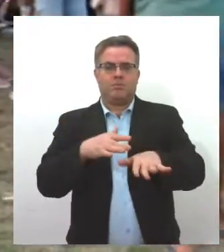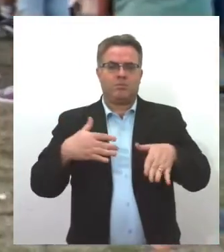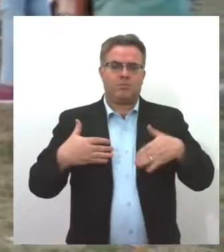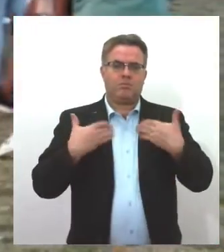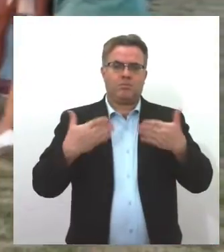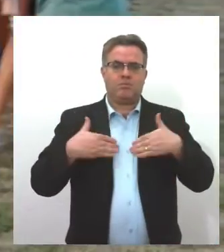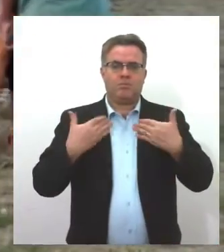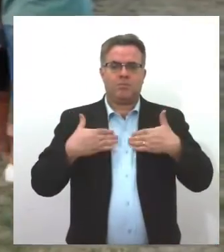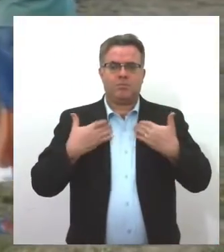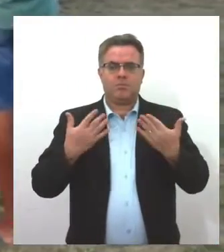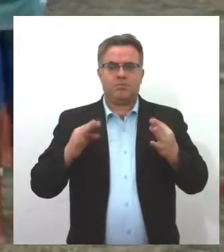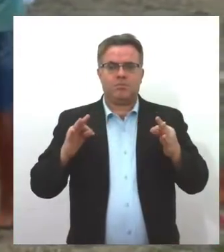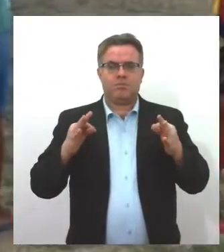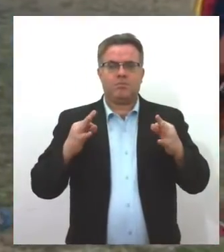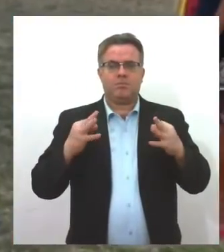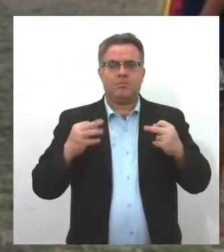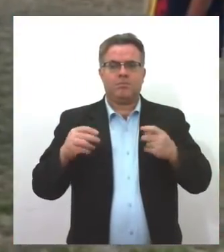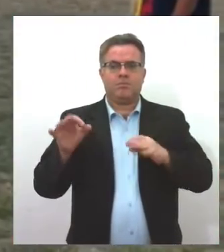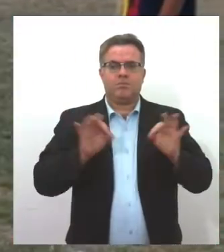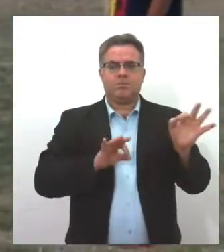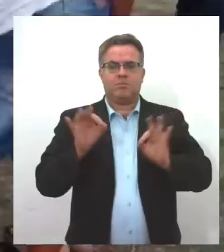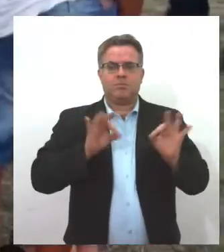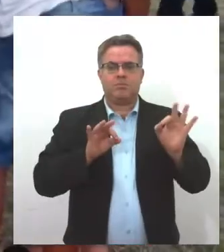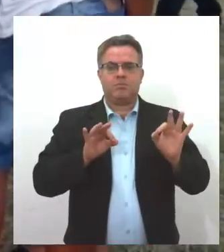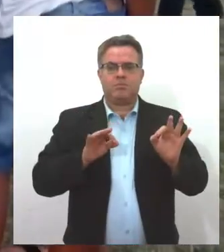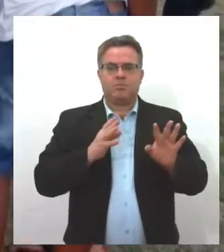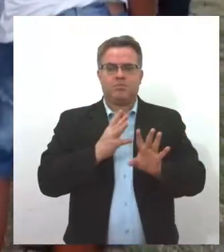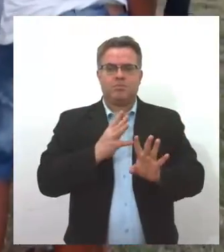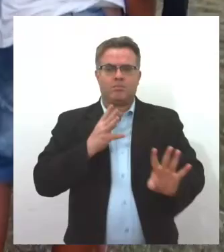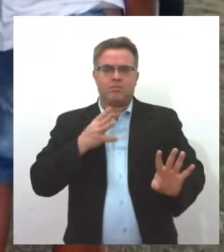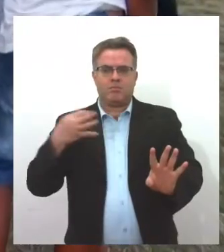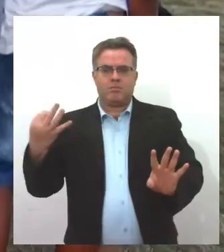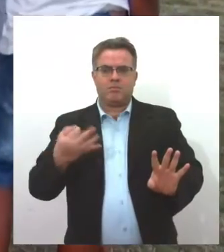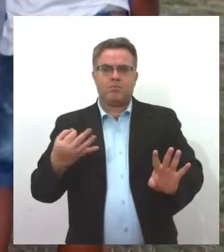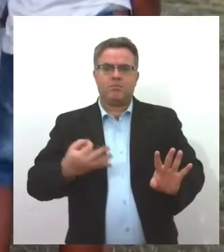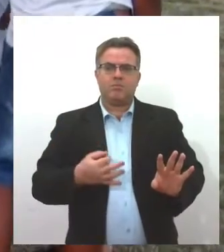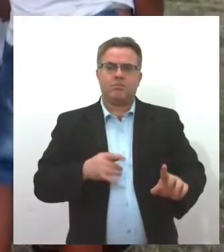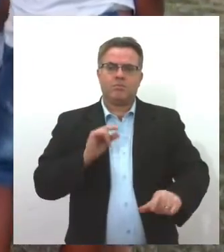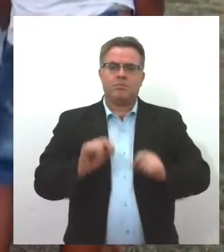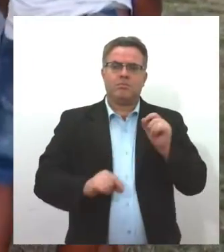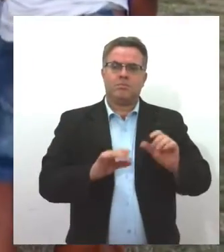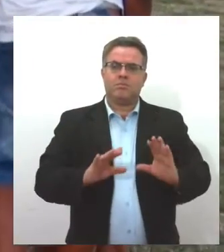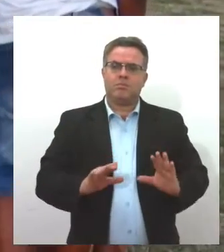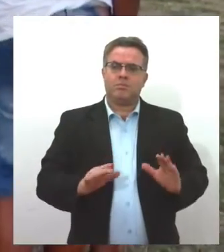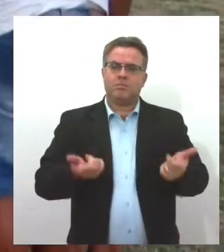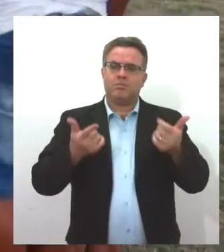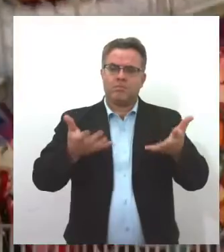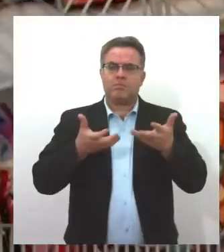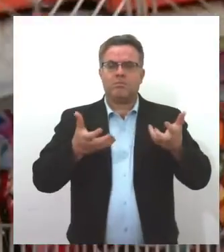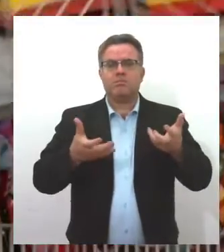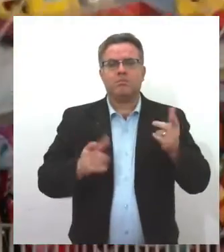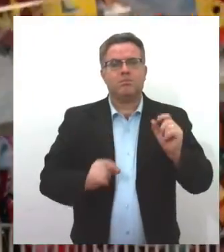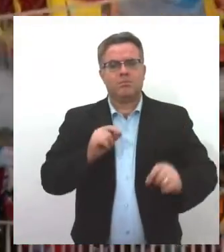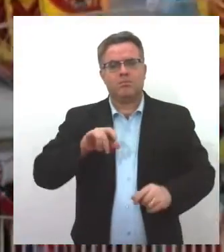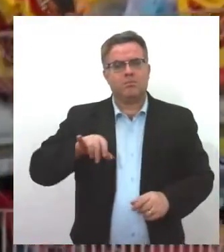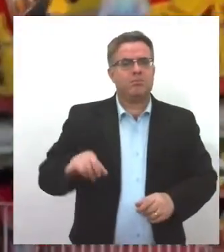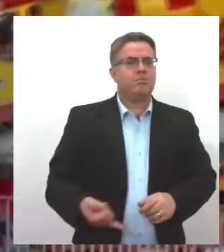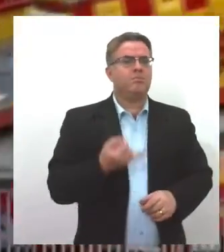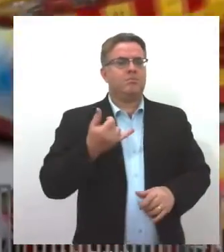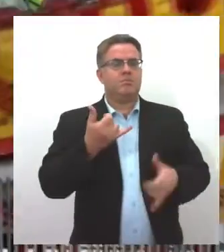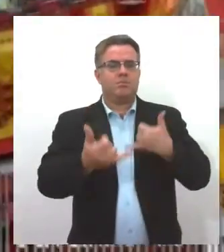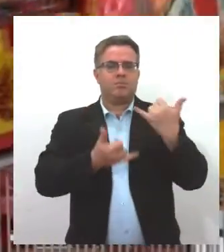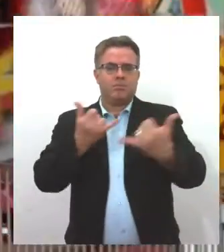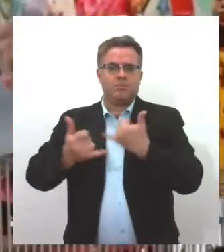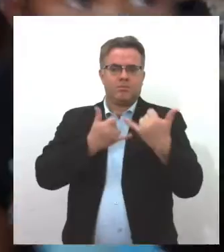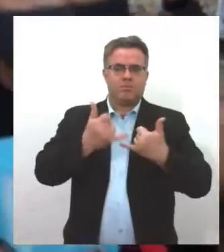e todos se organizando rapidamente, afinal, eles querem mesmo é aproveitar cada